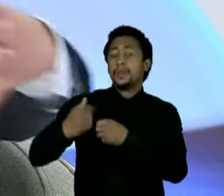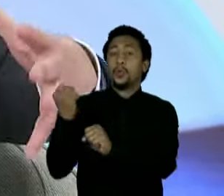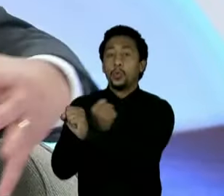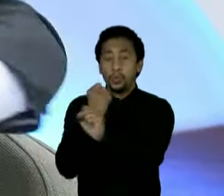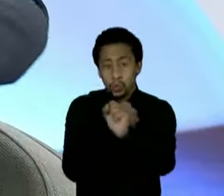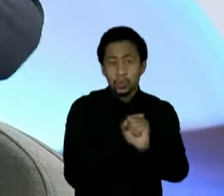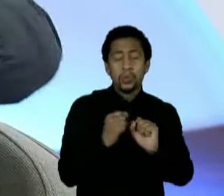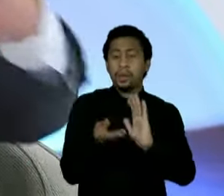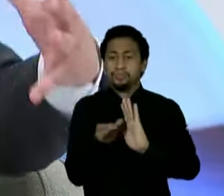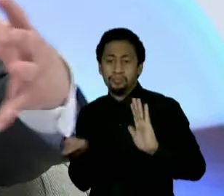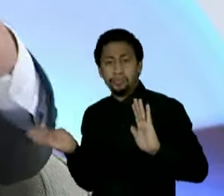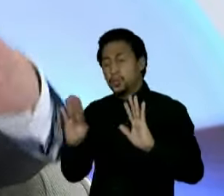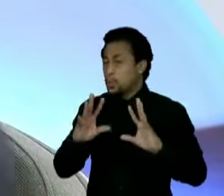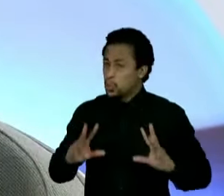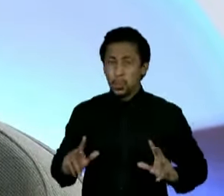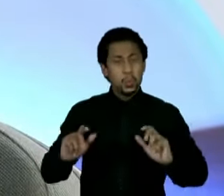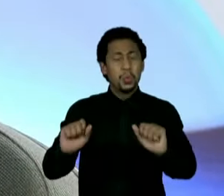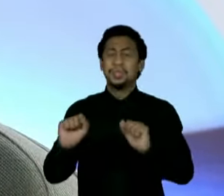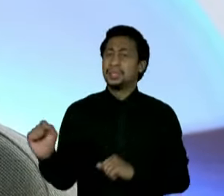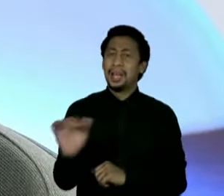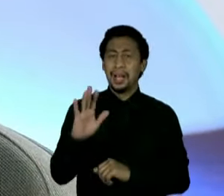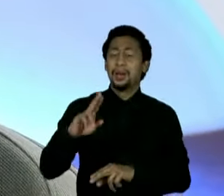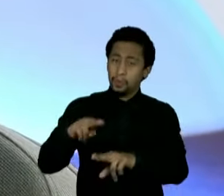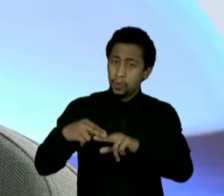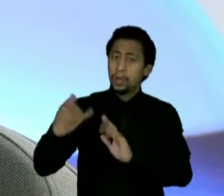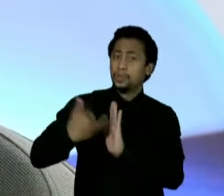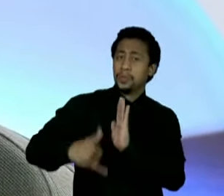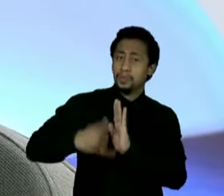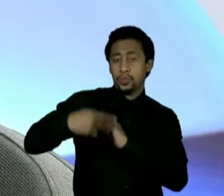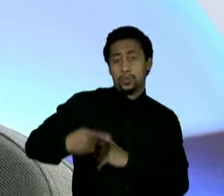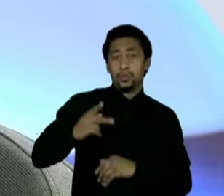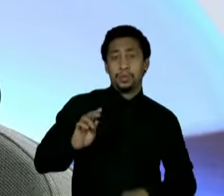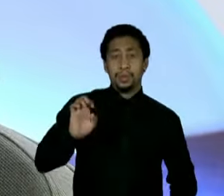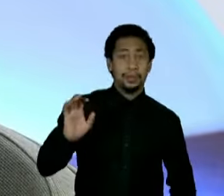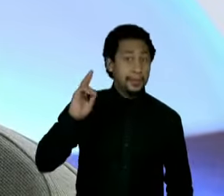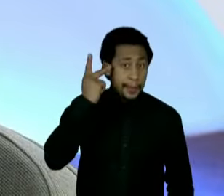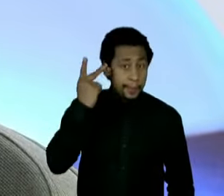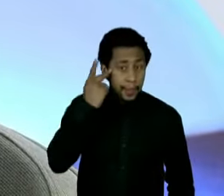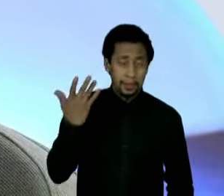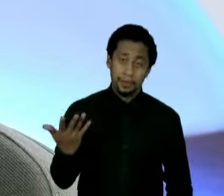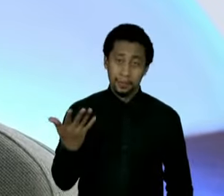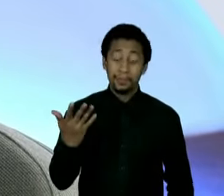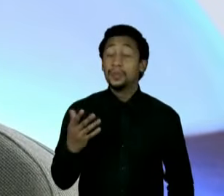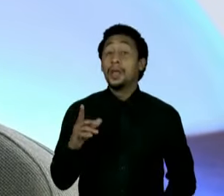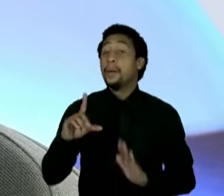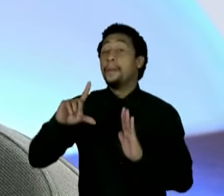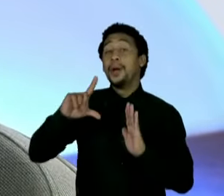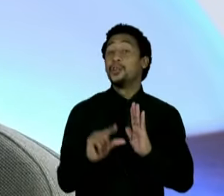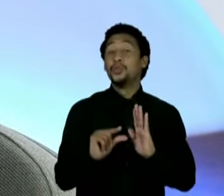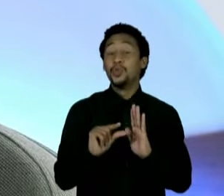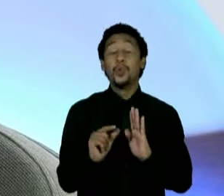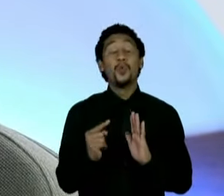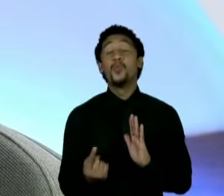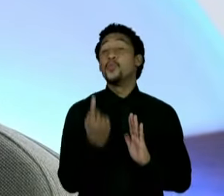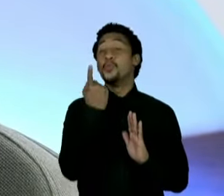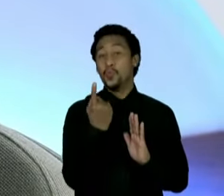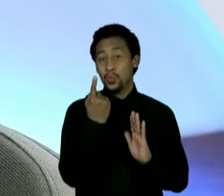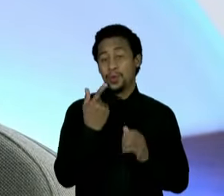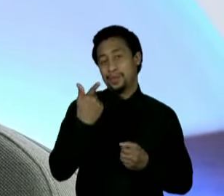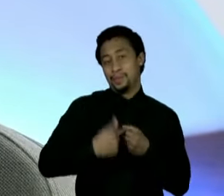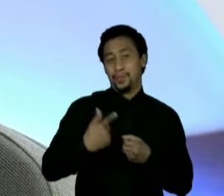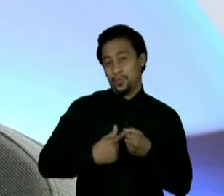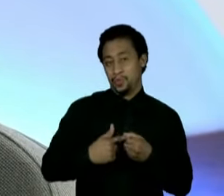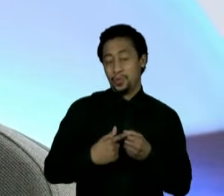aumentou cimento, aumentou todo o imposto do ICMS em São Paulo. Para ser sincero, baixou um imposto, o ICMS de combustível de avião.